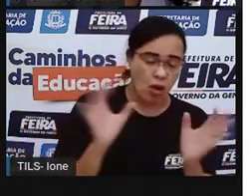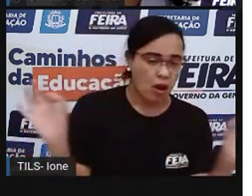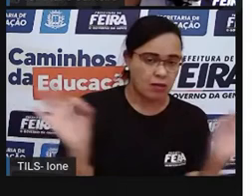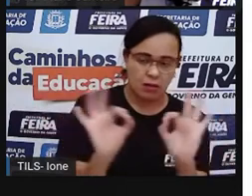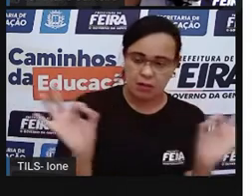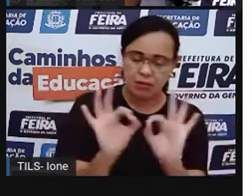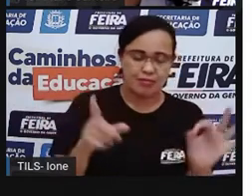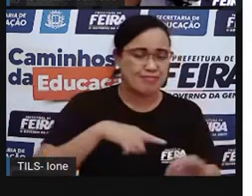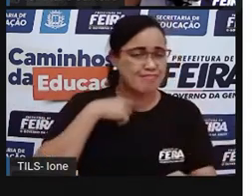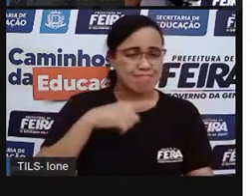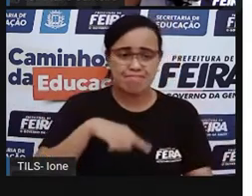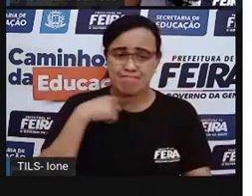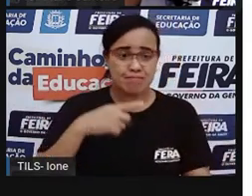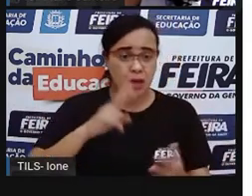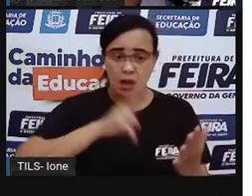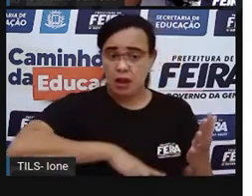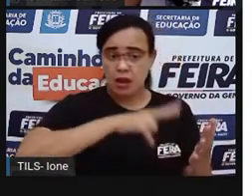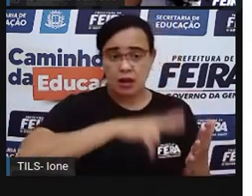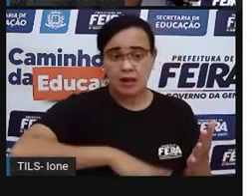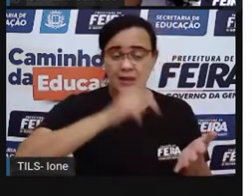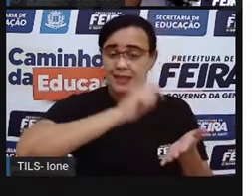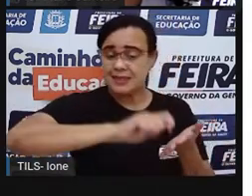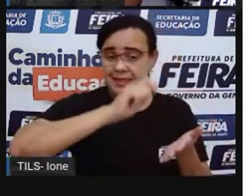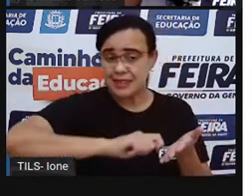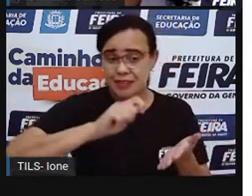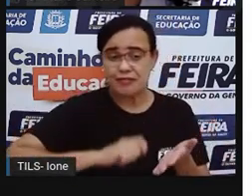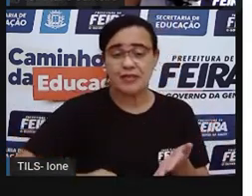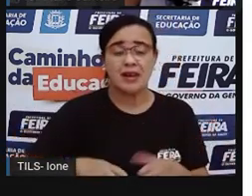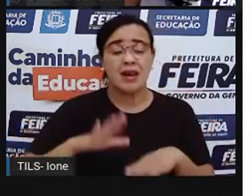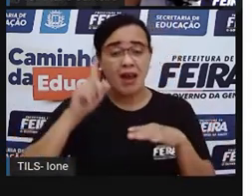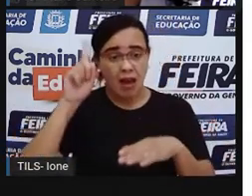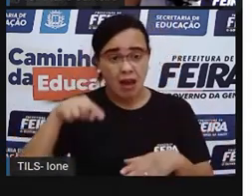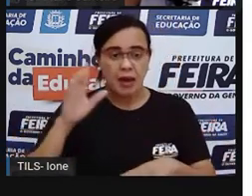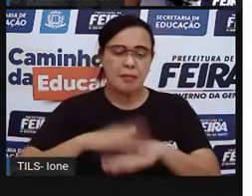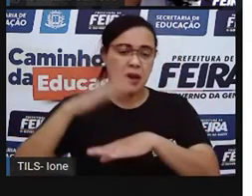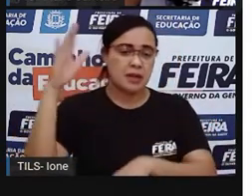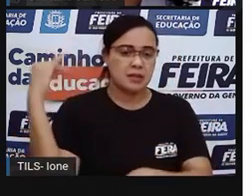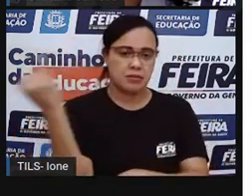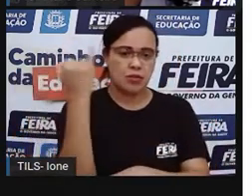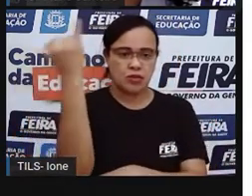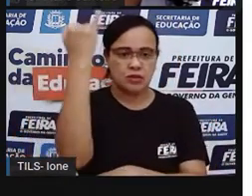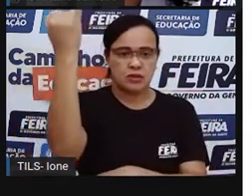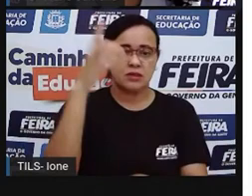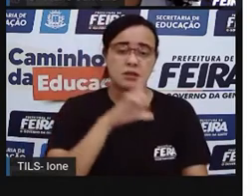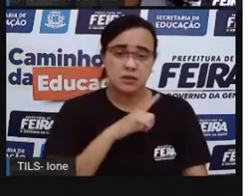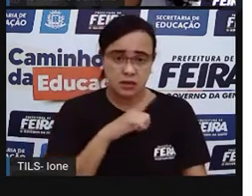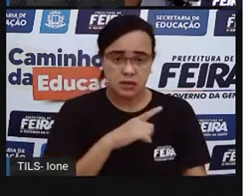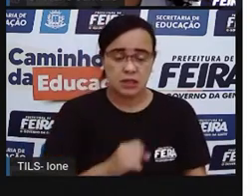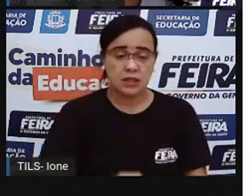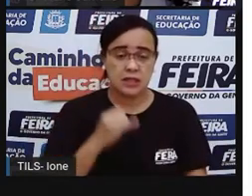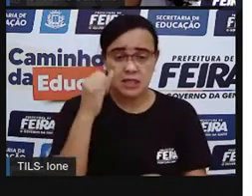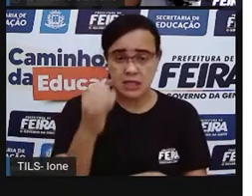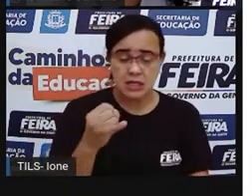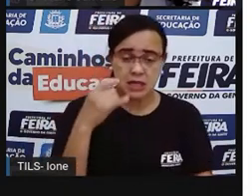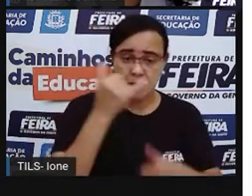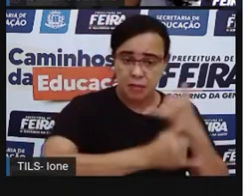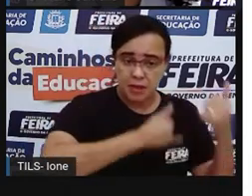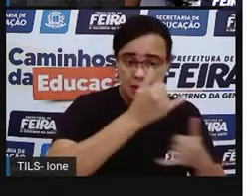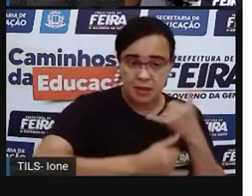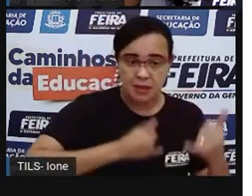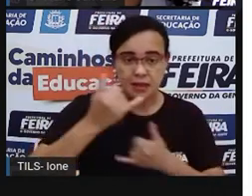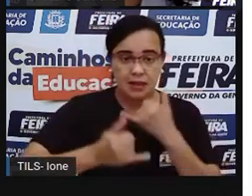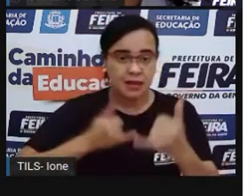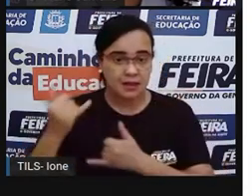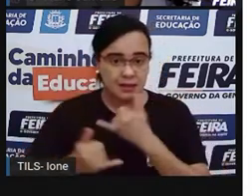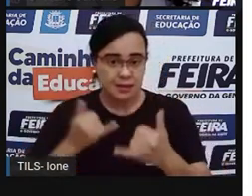importantes quando a gente crescer e virar adulto. E não vai conseguir arranjar um emprego. Se a gente não brincar, não se divertir sendo uma